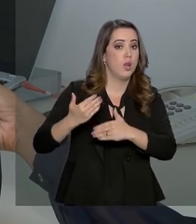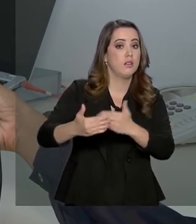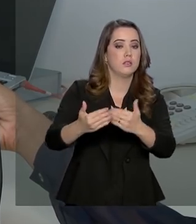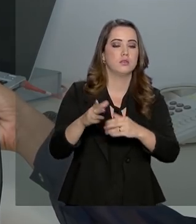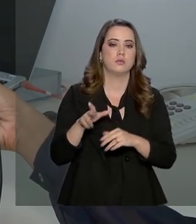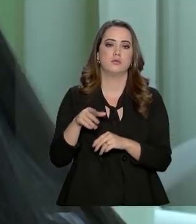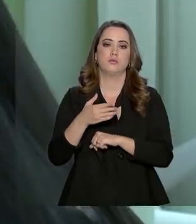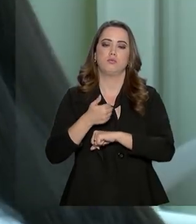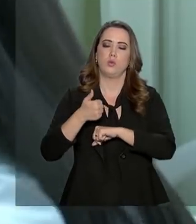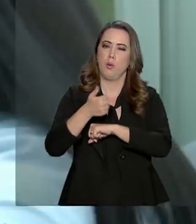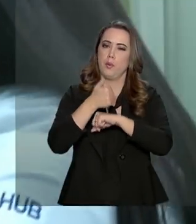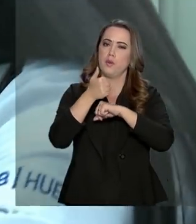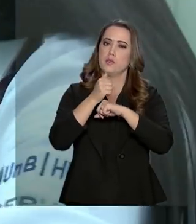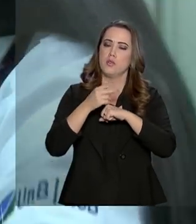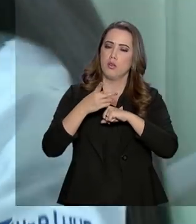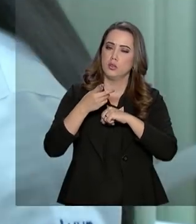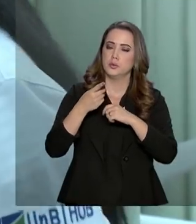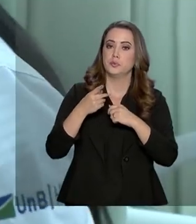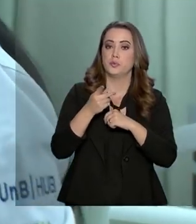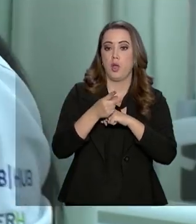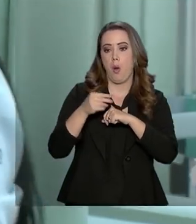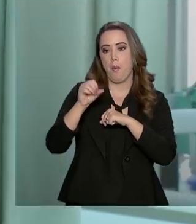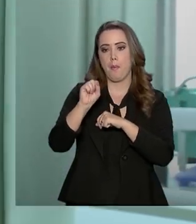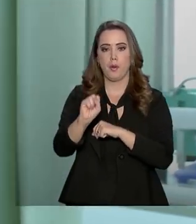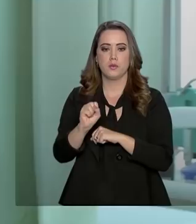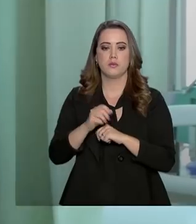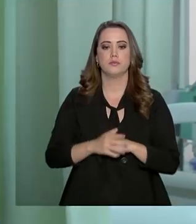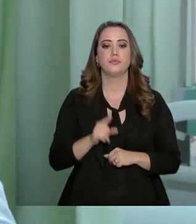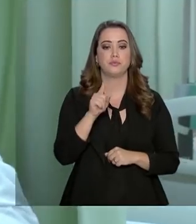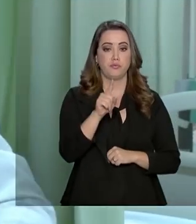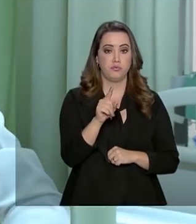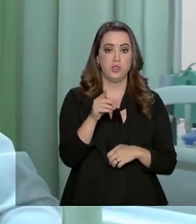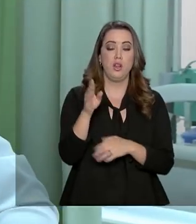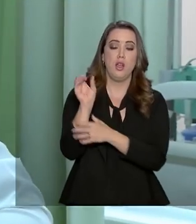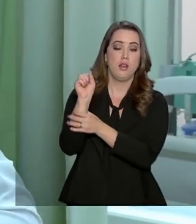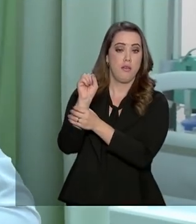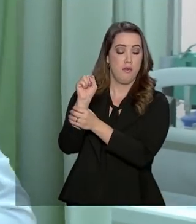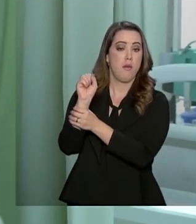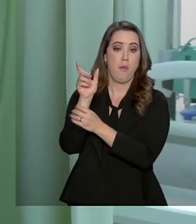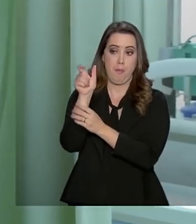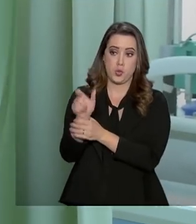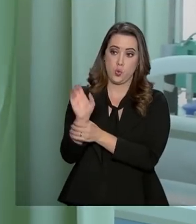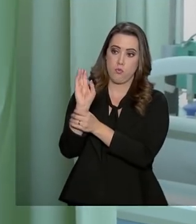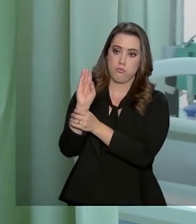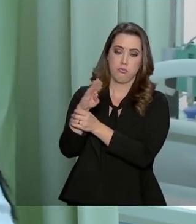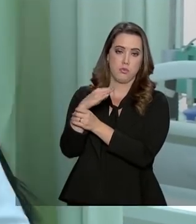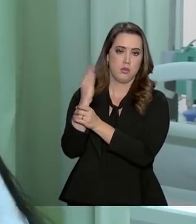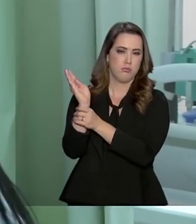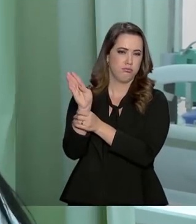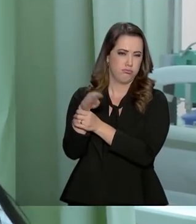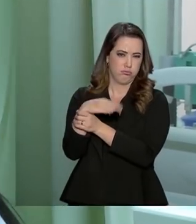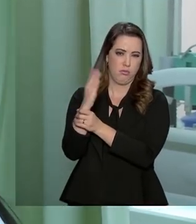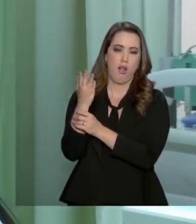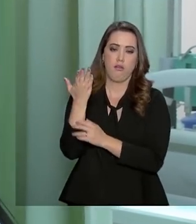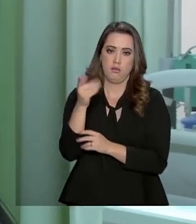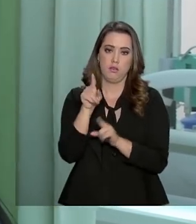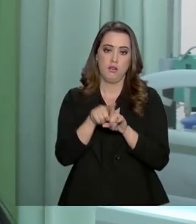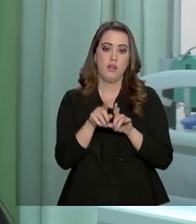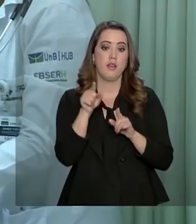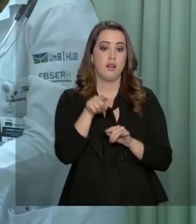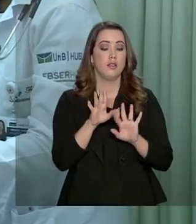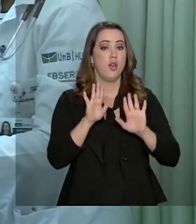especialização. Sandy Farias é fisioterapeuta. Aos 26 anos, ela está terminando a residência em